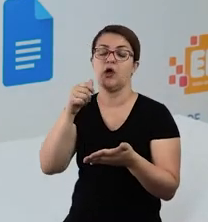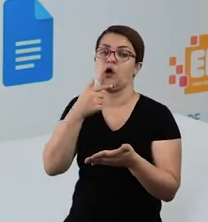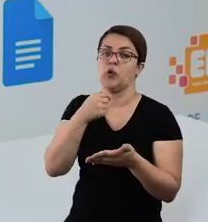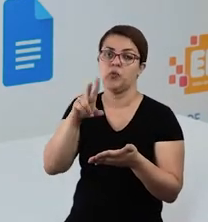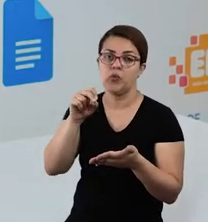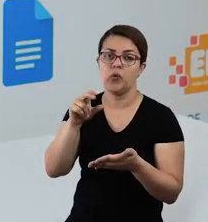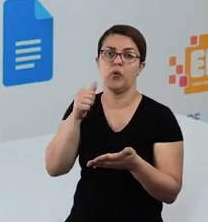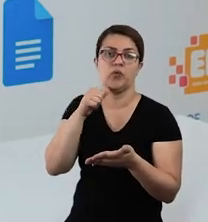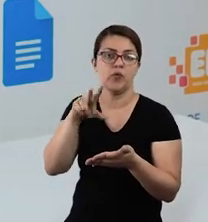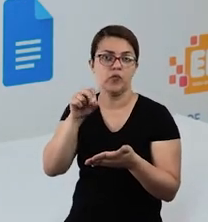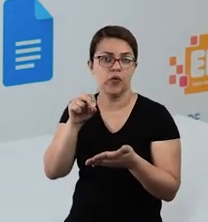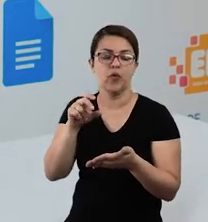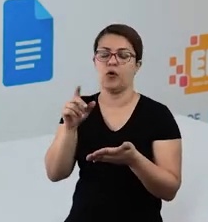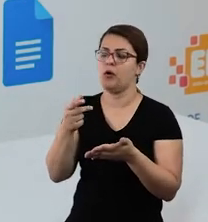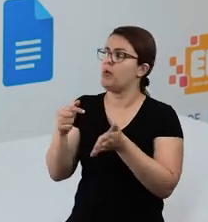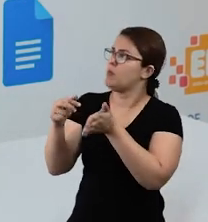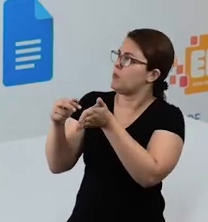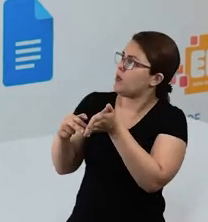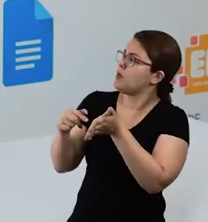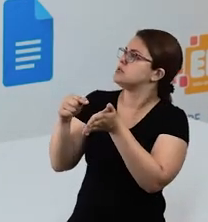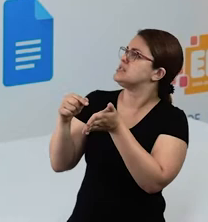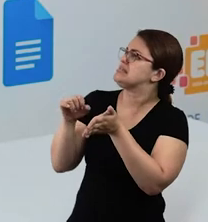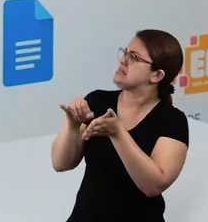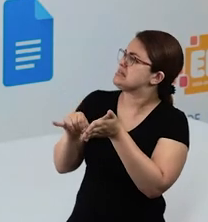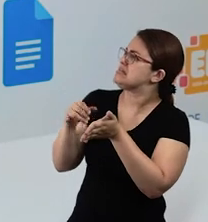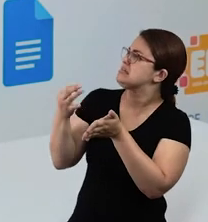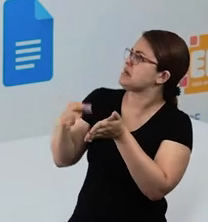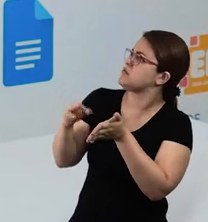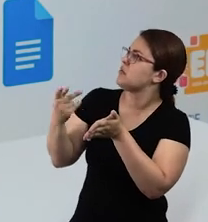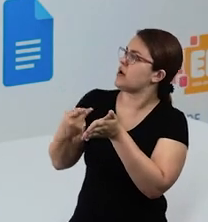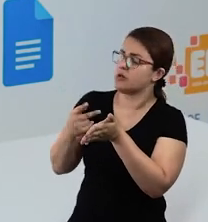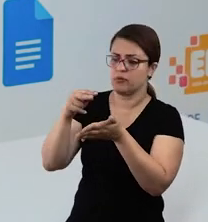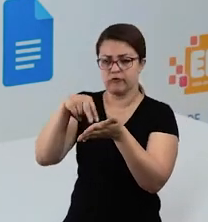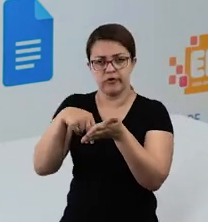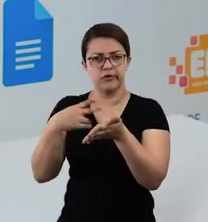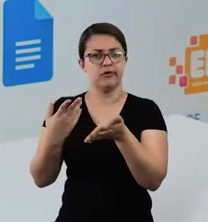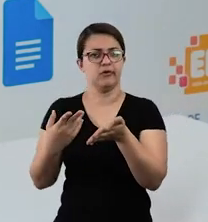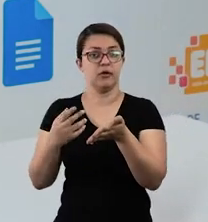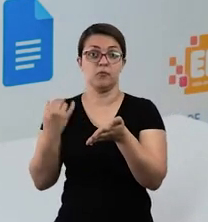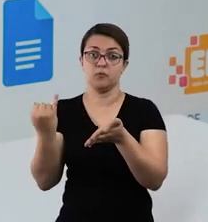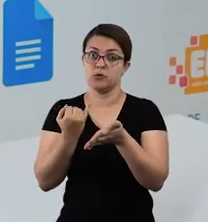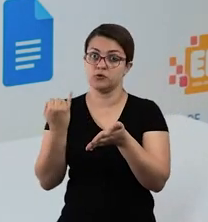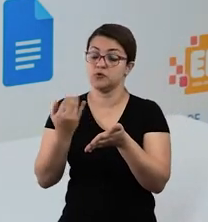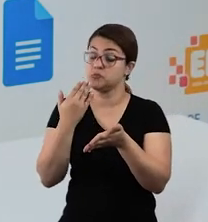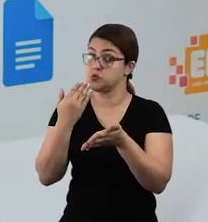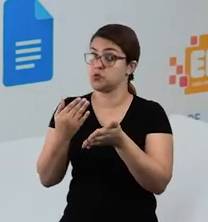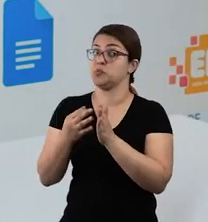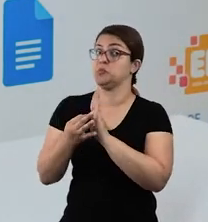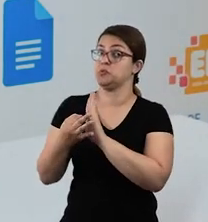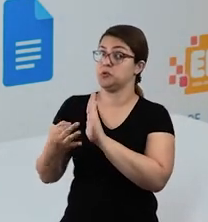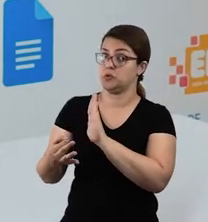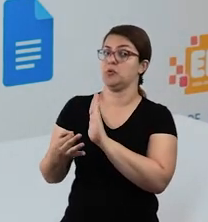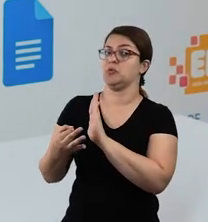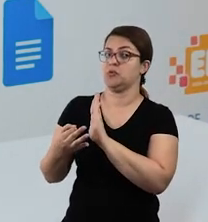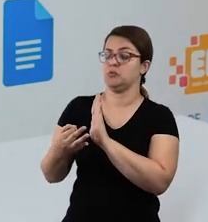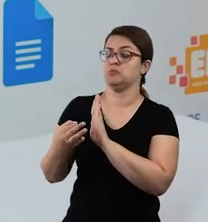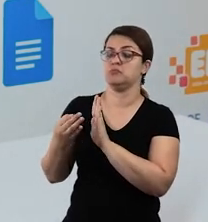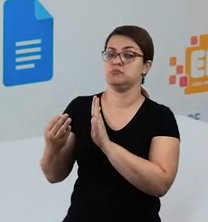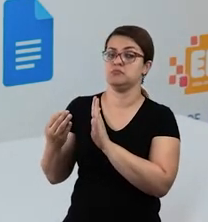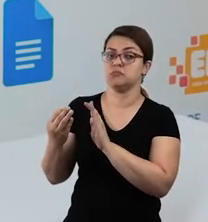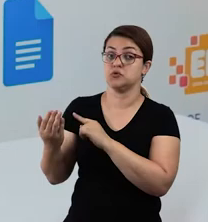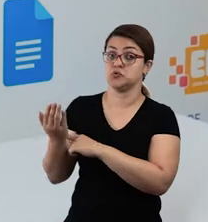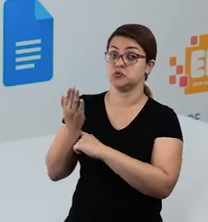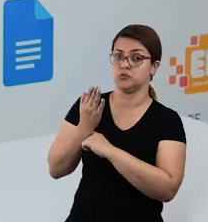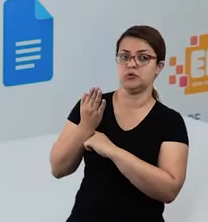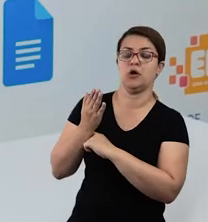repensar. Será que eu fiz certo? Será que eu fiz errado? Tudo bem? É sempre importante pedir a opinião de outro para poder entender os